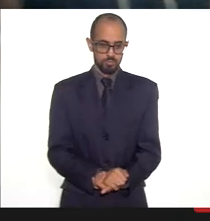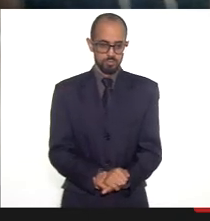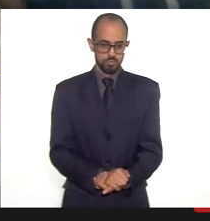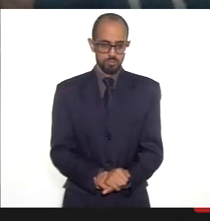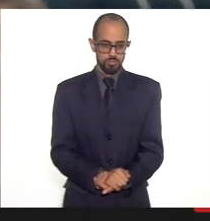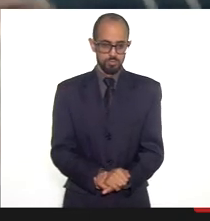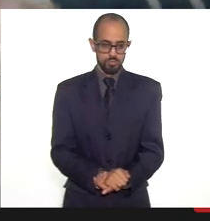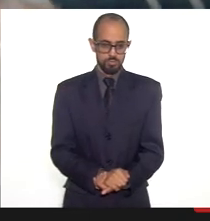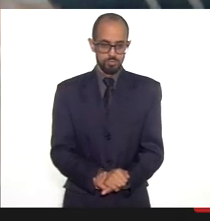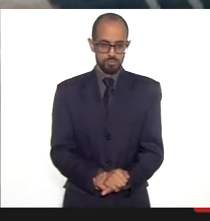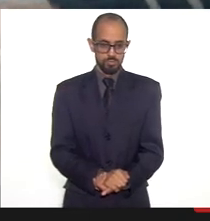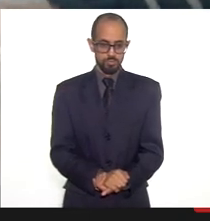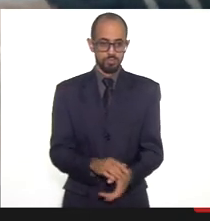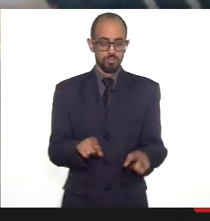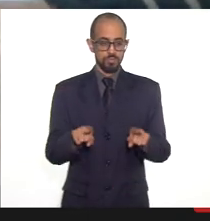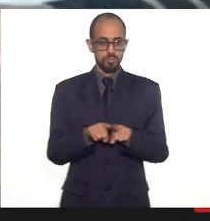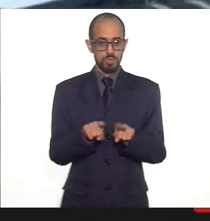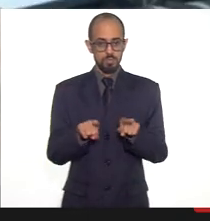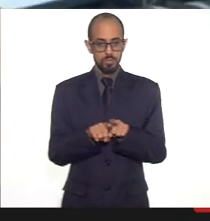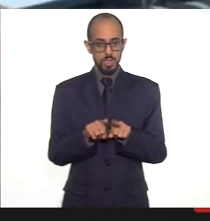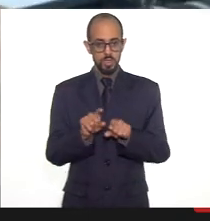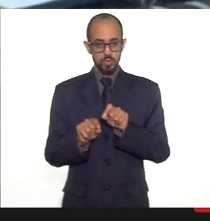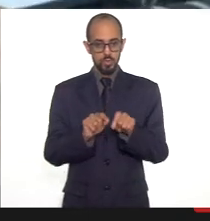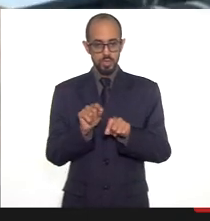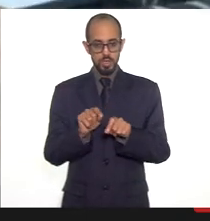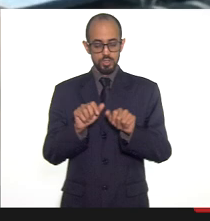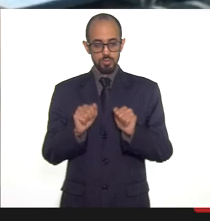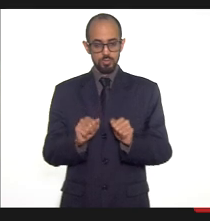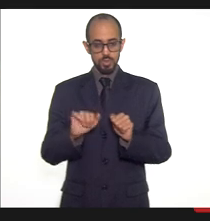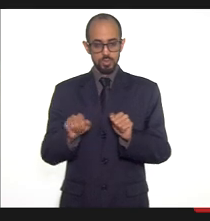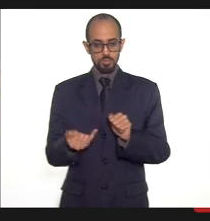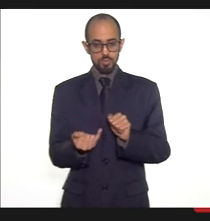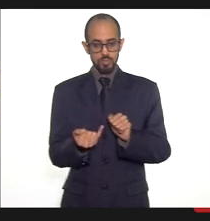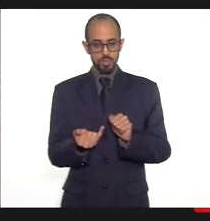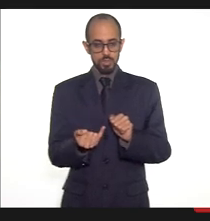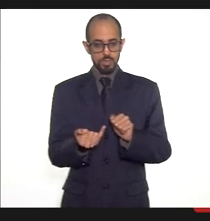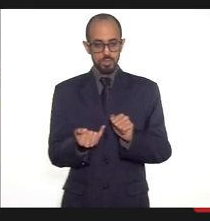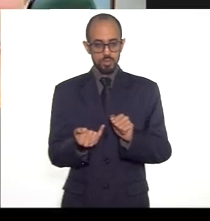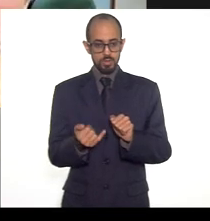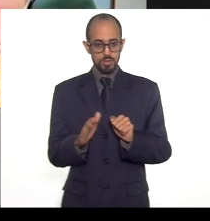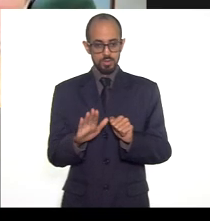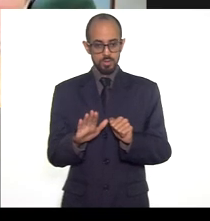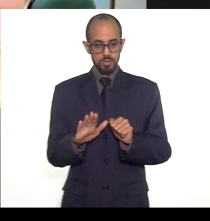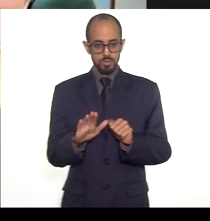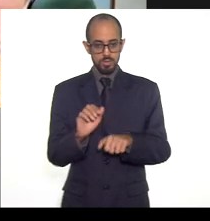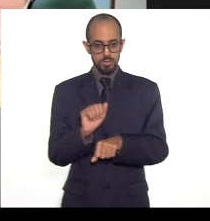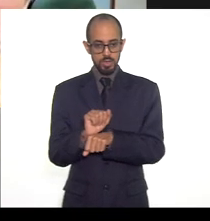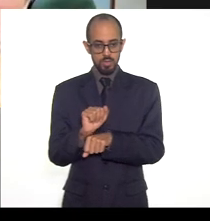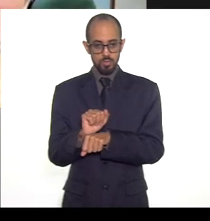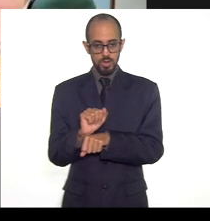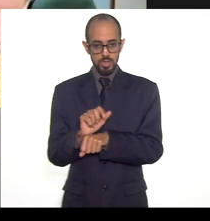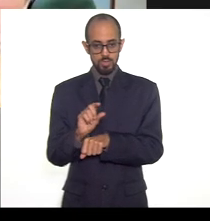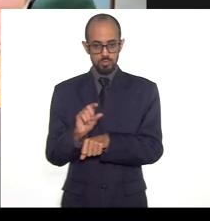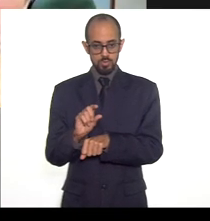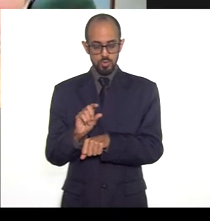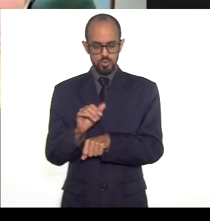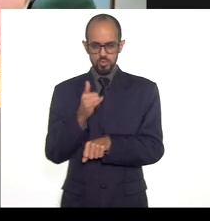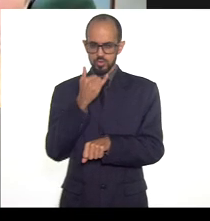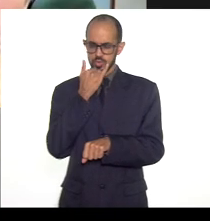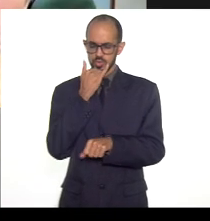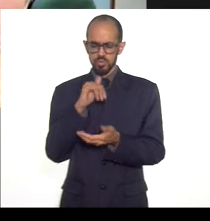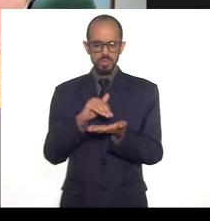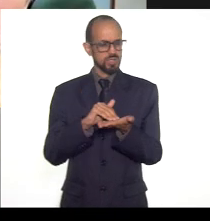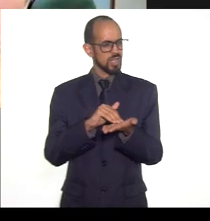adianto deputada que assim a gente tem a gente pode aproveitar a ocasião por favor desculpa